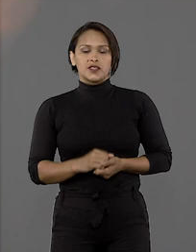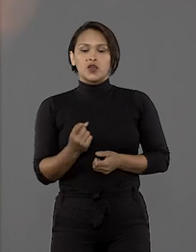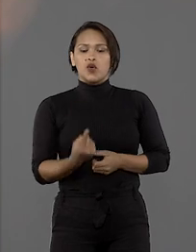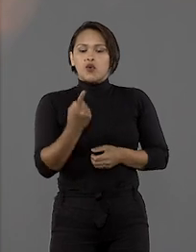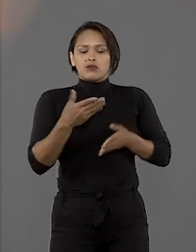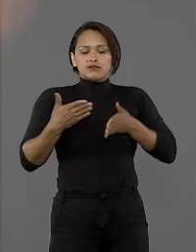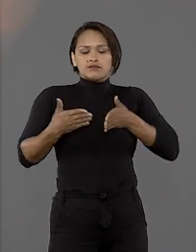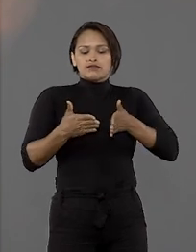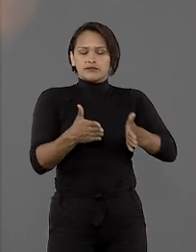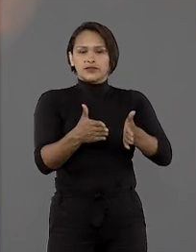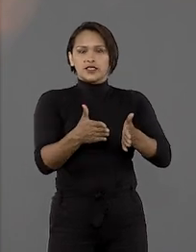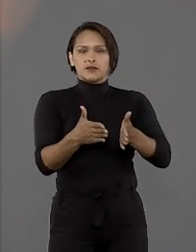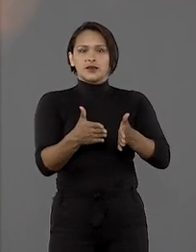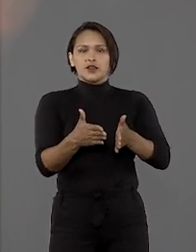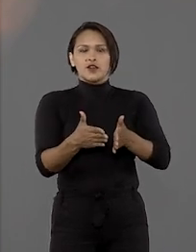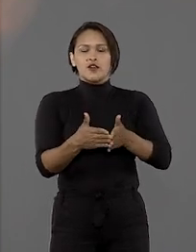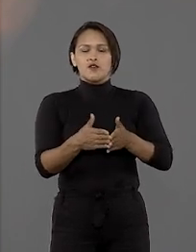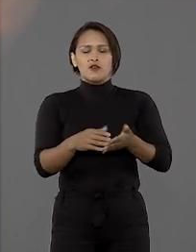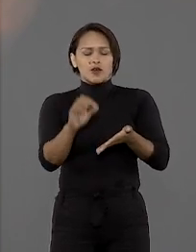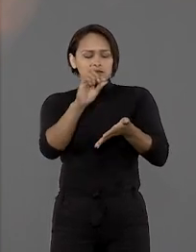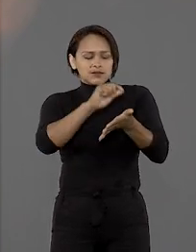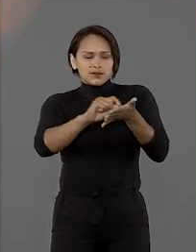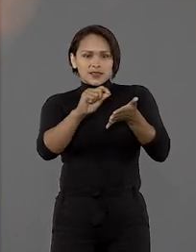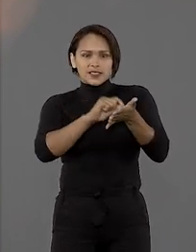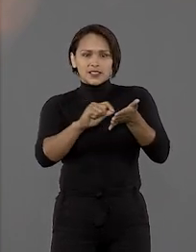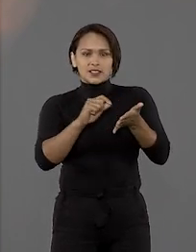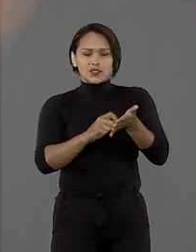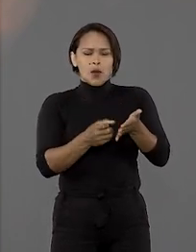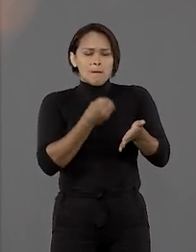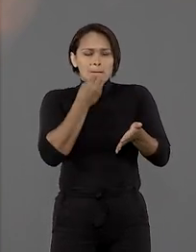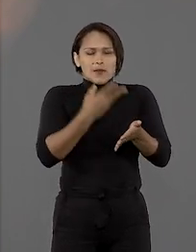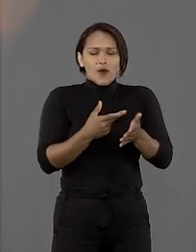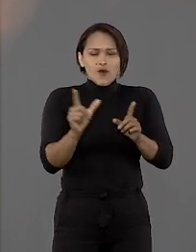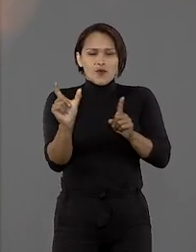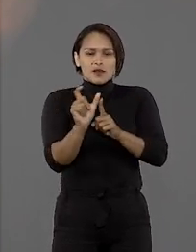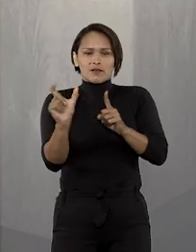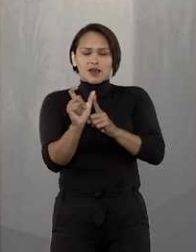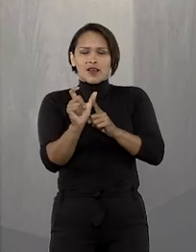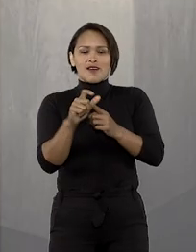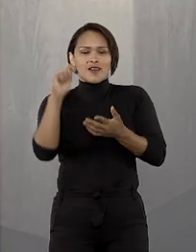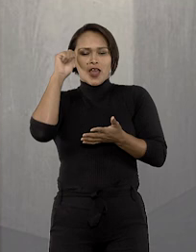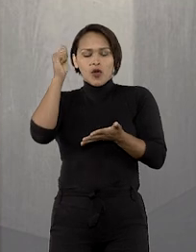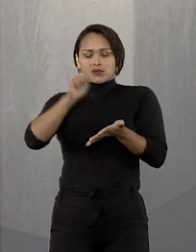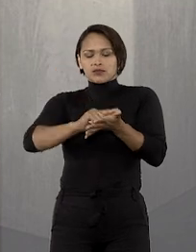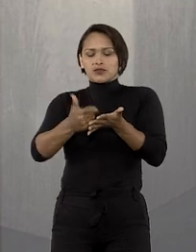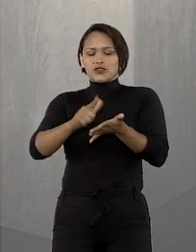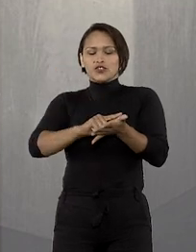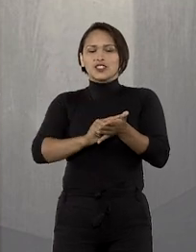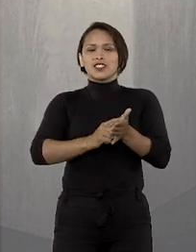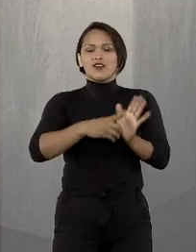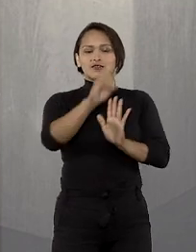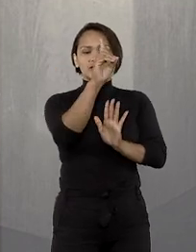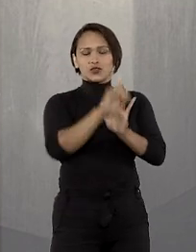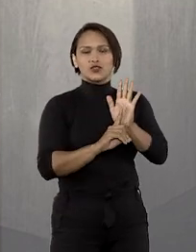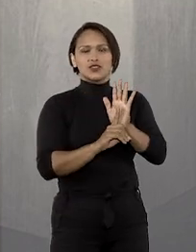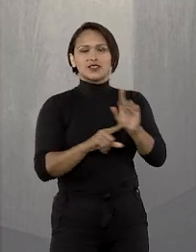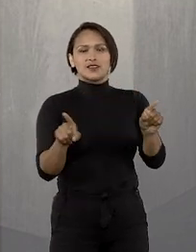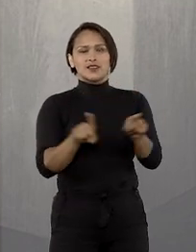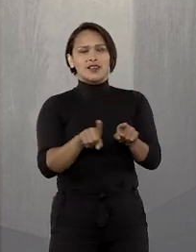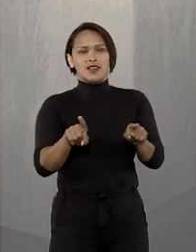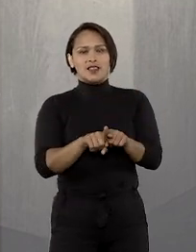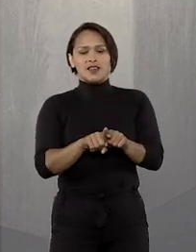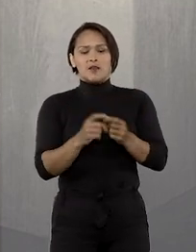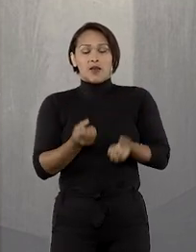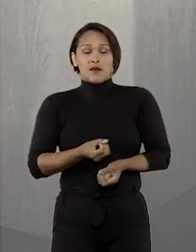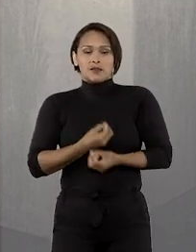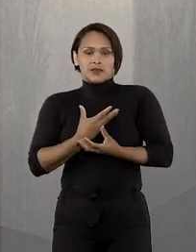Um desses caminhos foi o de escritor. Bom com as palavras, é autor de obras dedicadas ao direito e